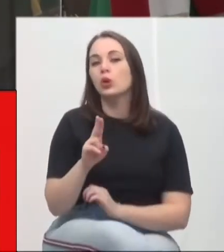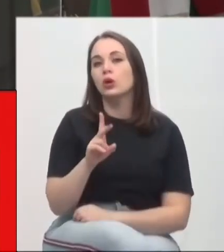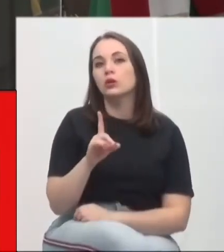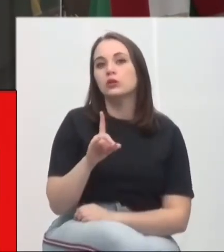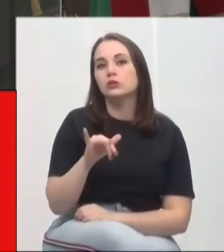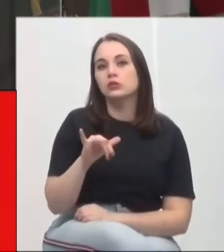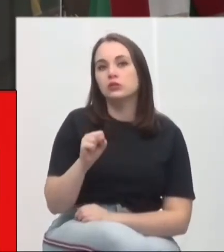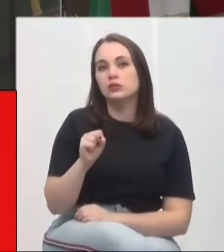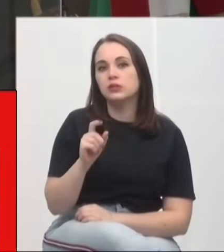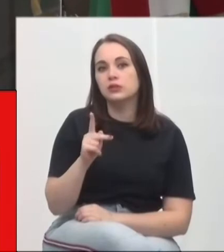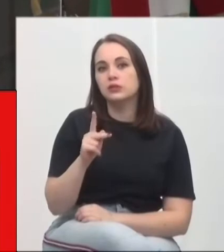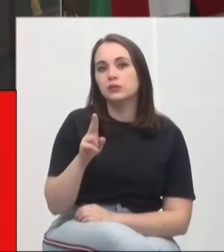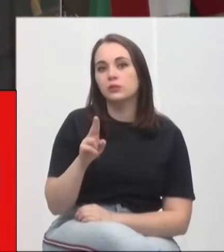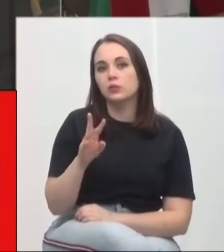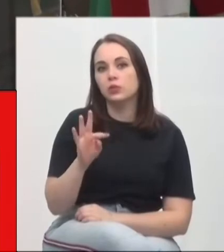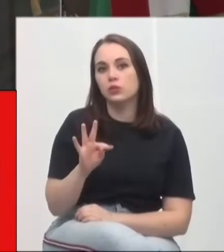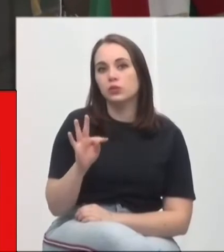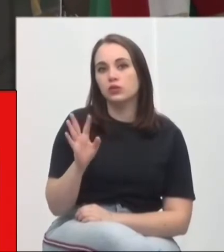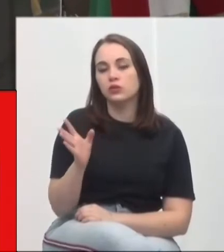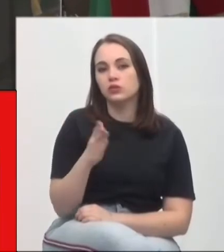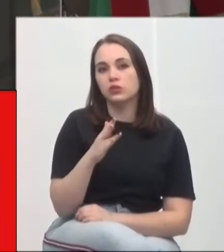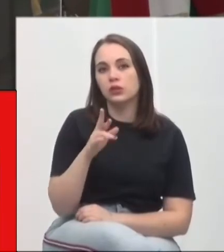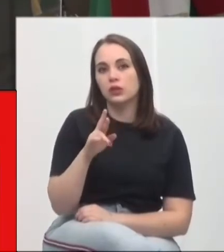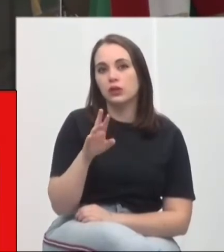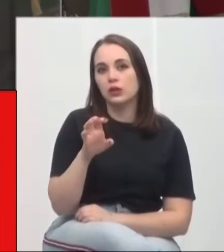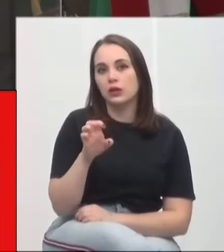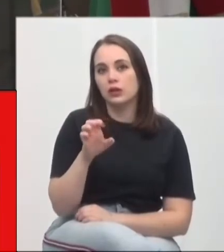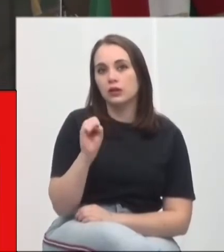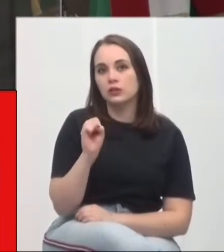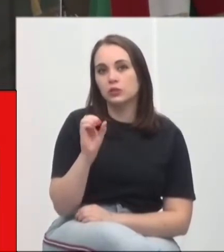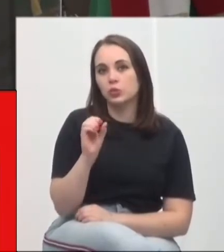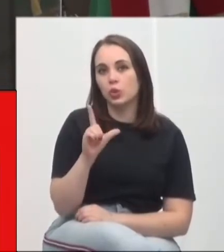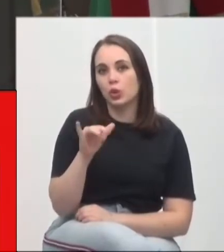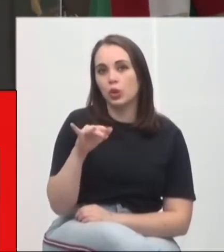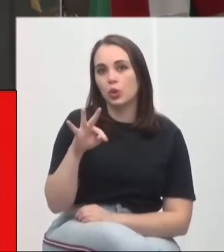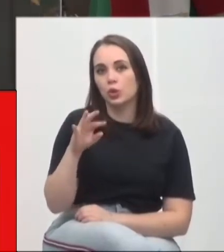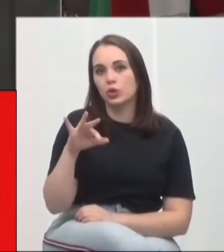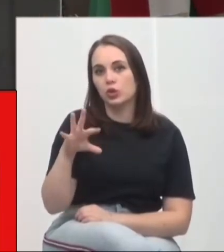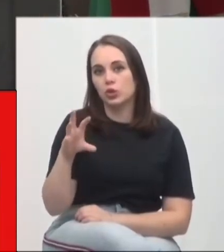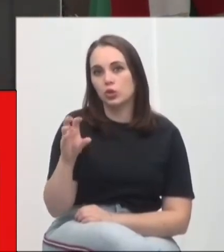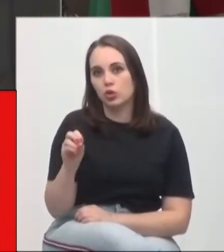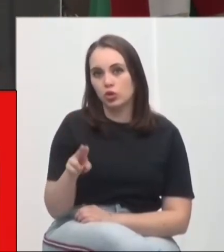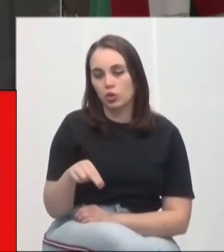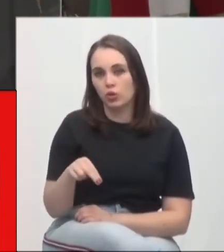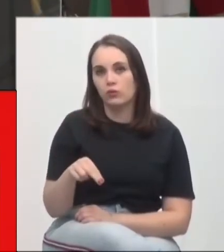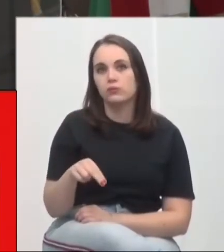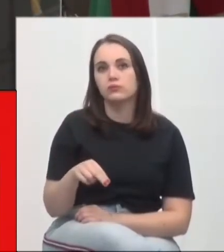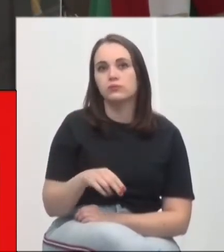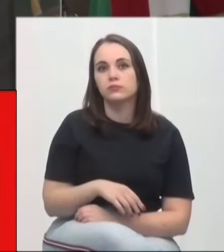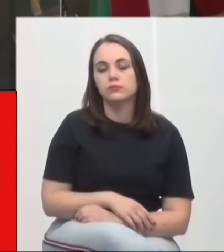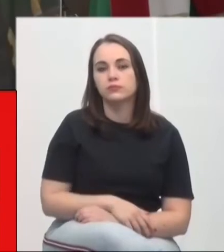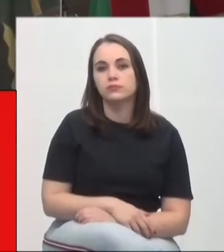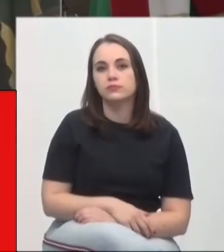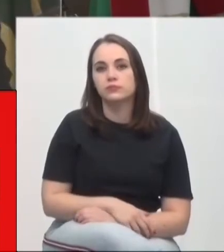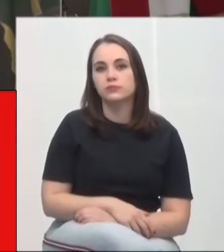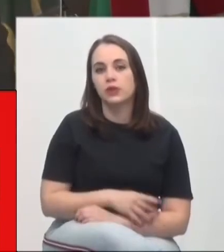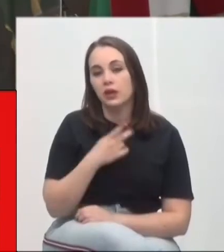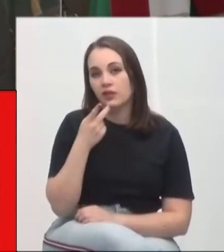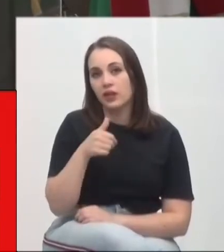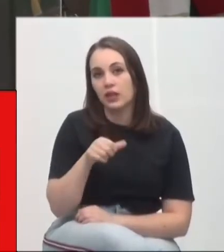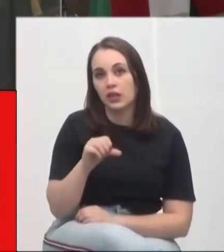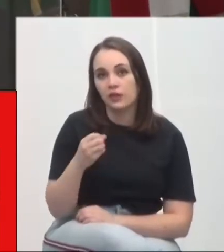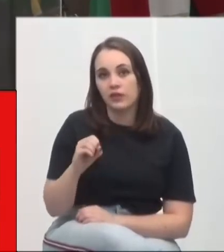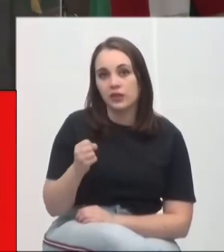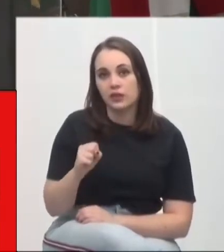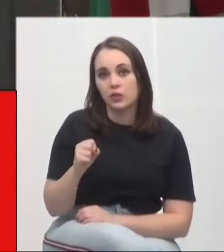Resolution Board Foundation, vereador Obadias, 98%